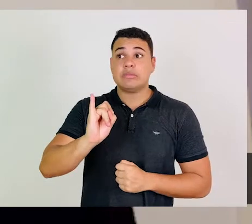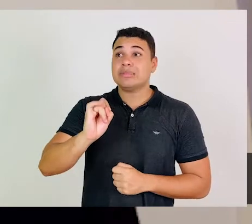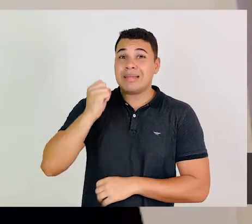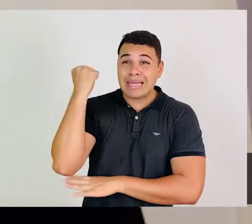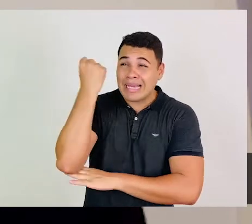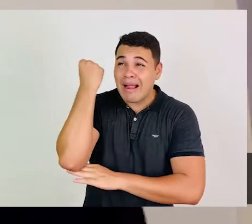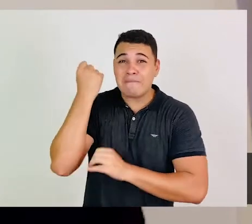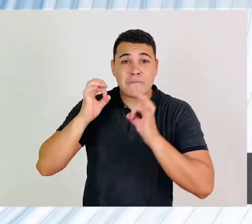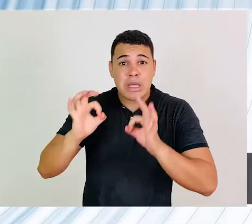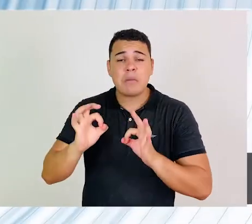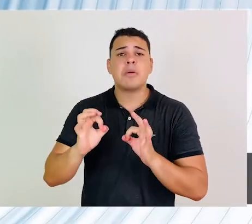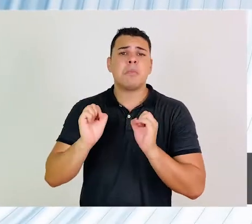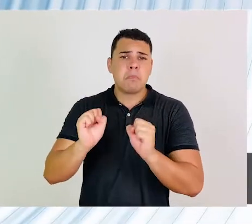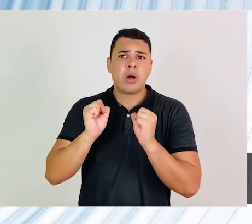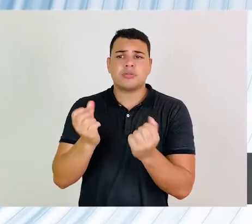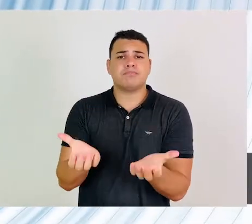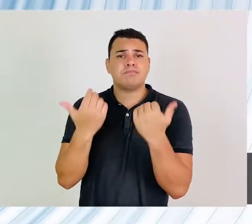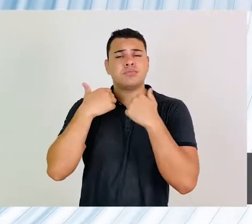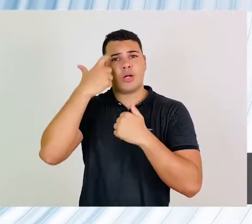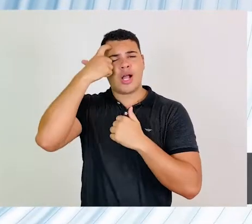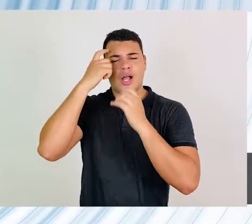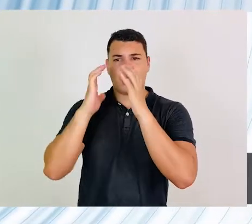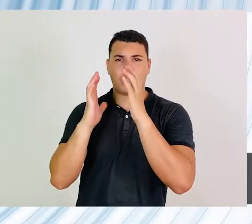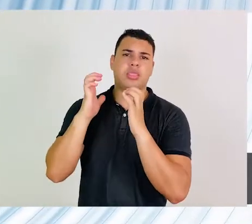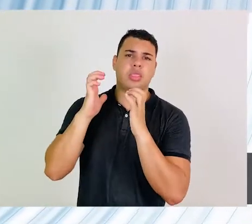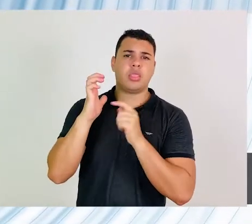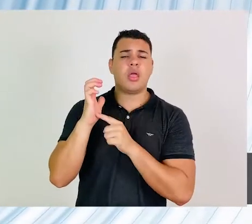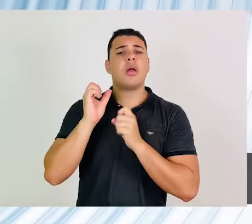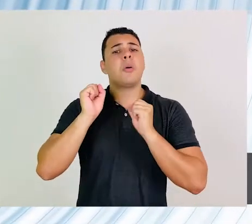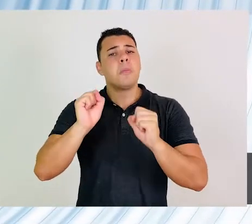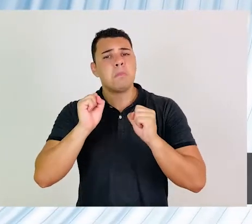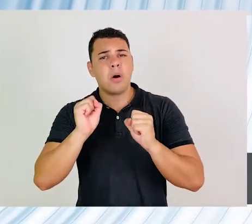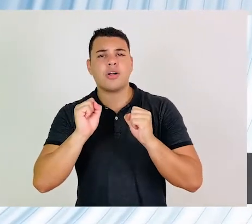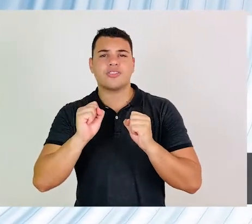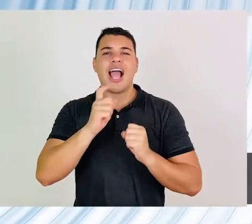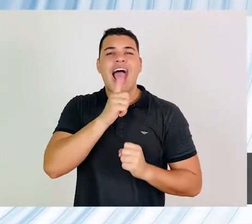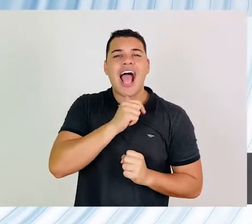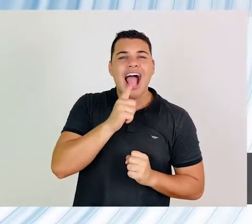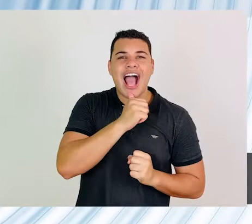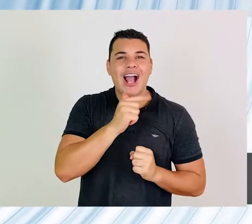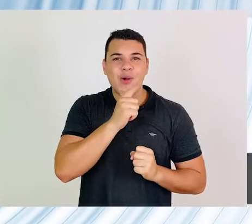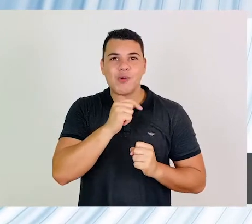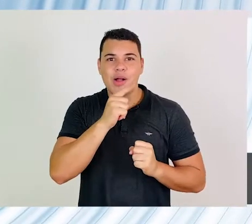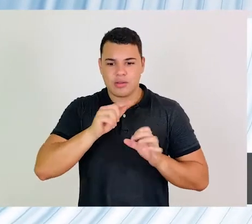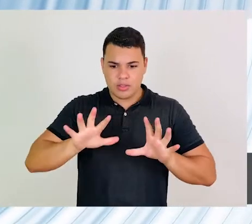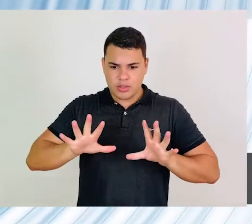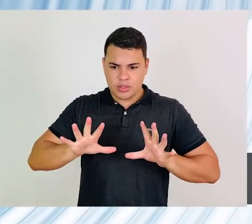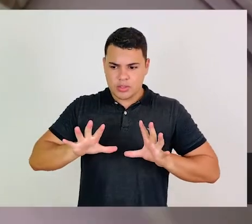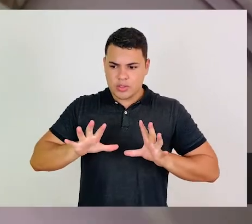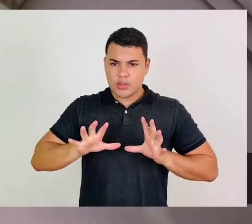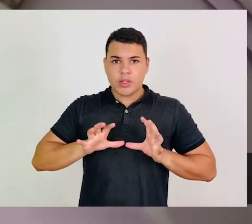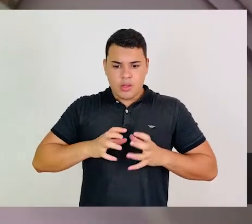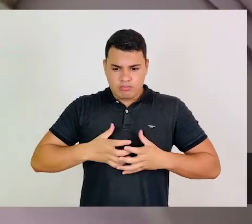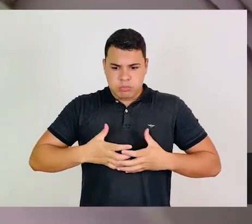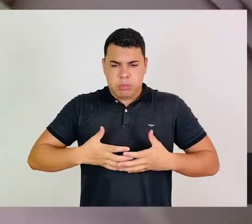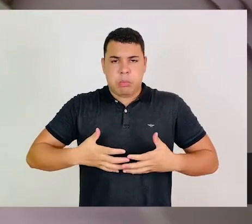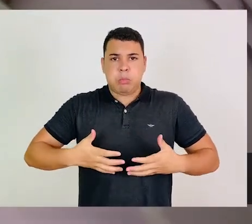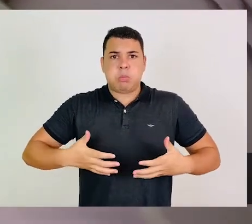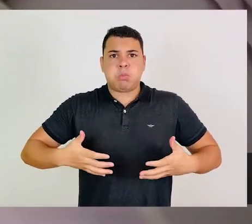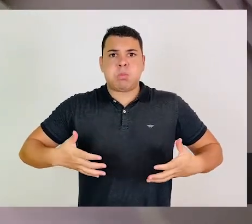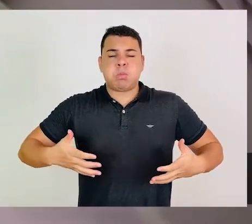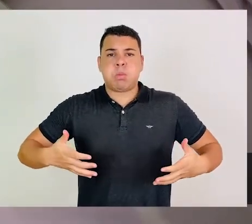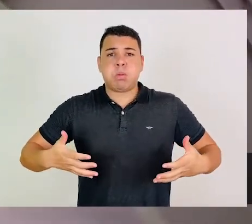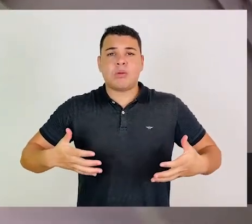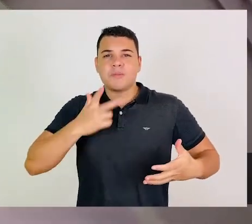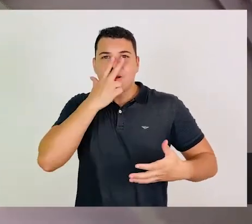causar batimentos cardíacos acelerados, palculpações, elevar um pouco a pressão arterial. E de forma